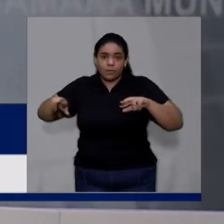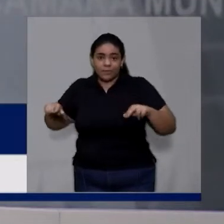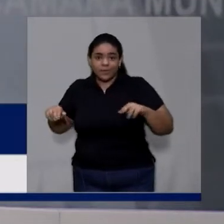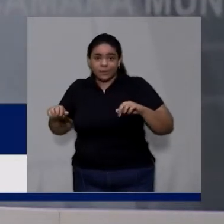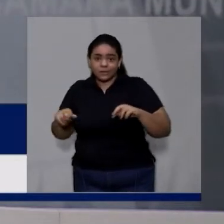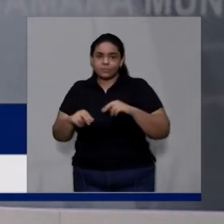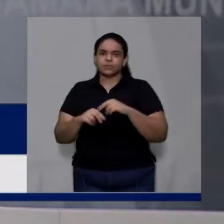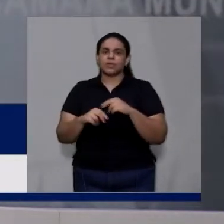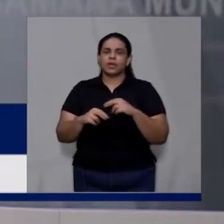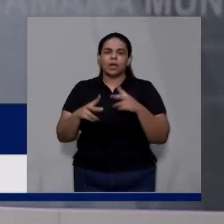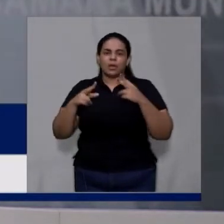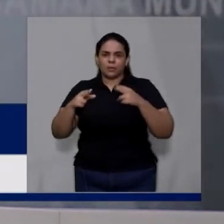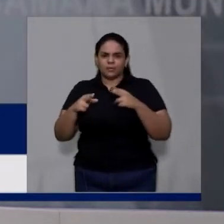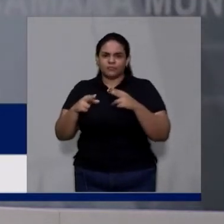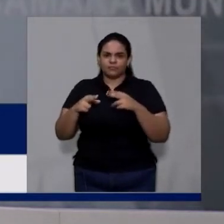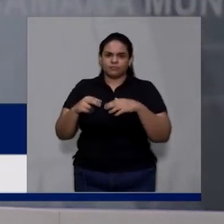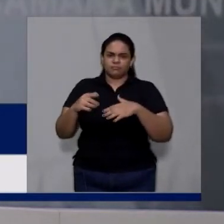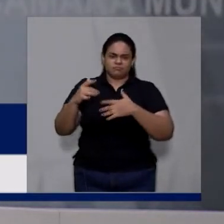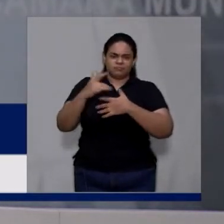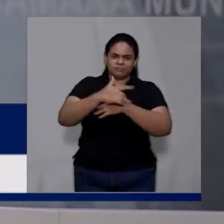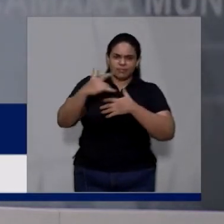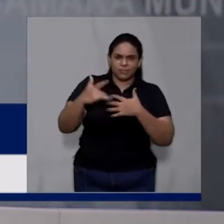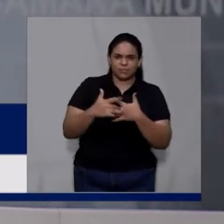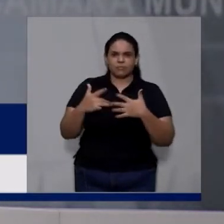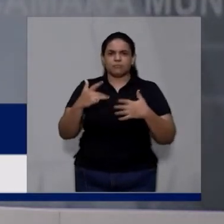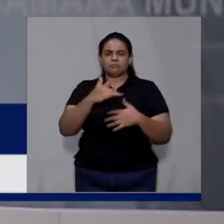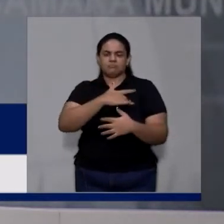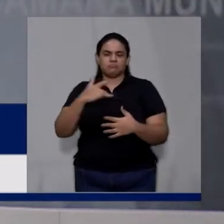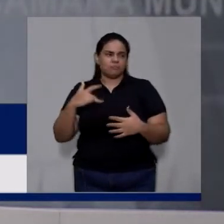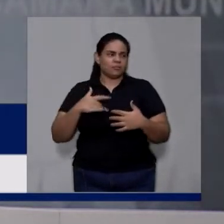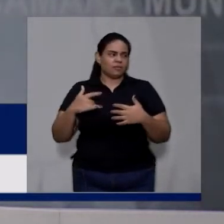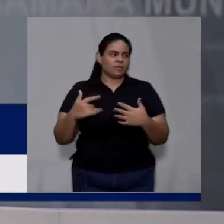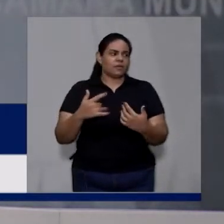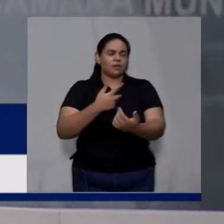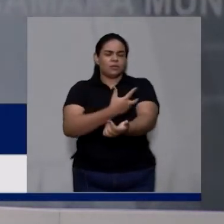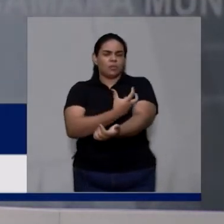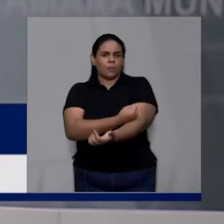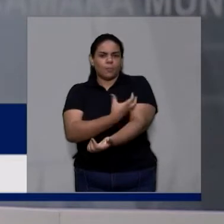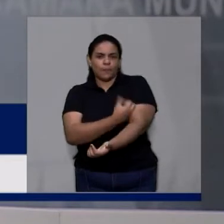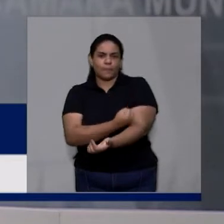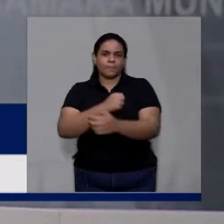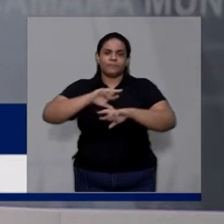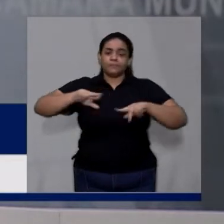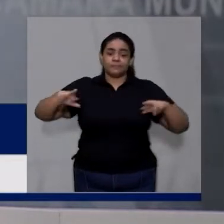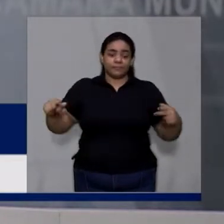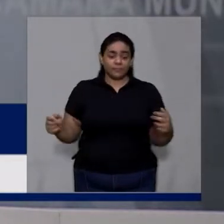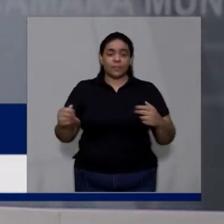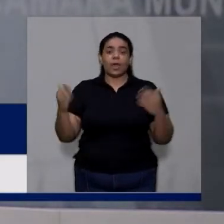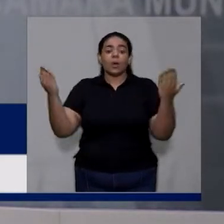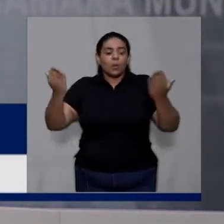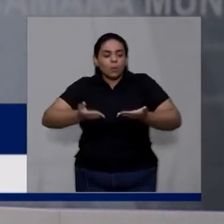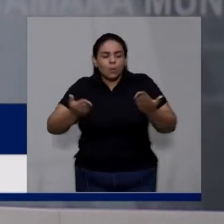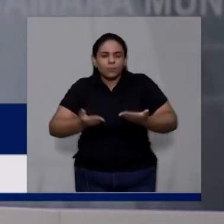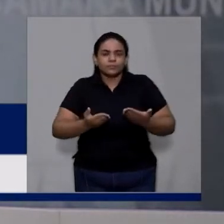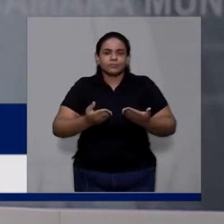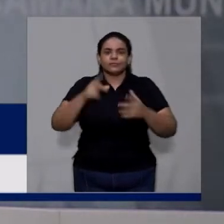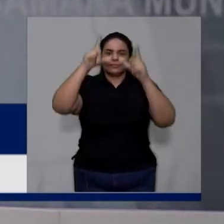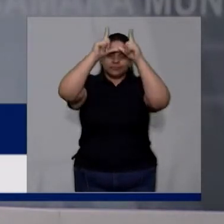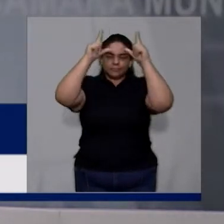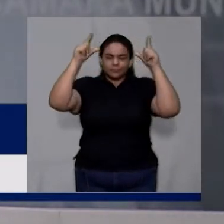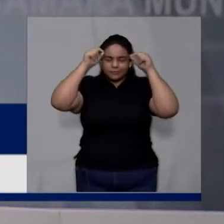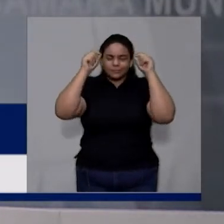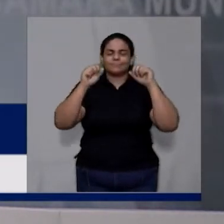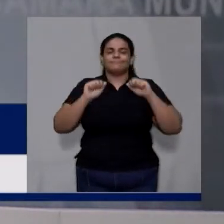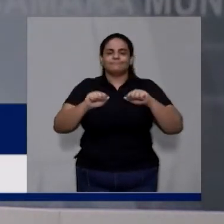emergência, o aparelho de mensuração de pressão intraabdominal, a enfermagem continua fazendo descobertas importantes que salvam